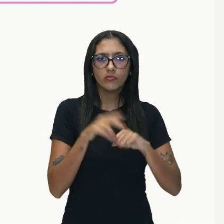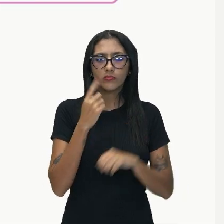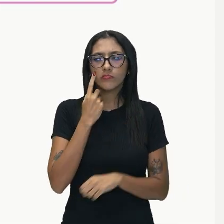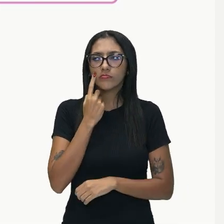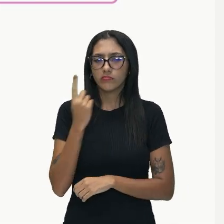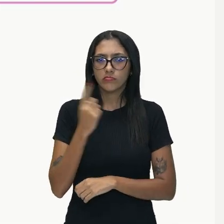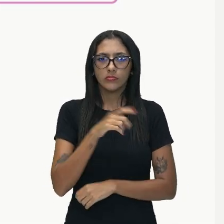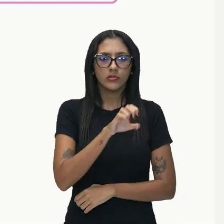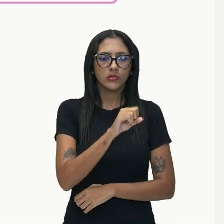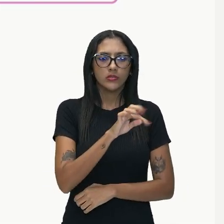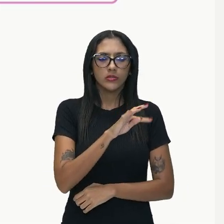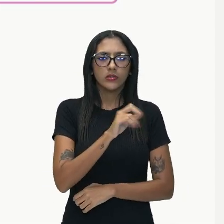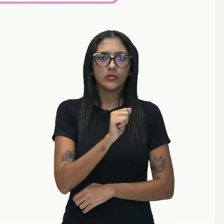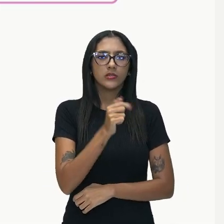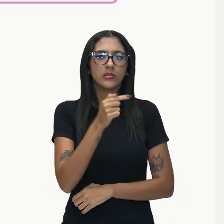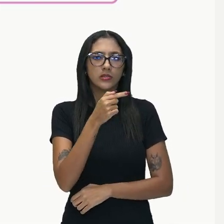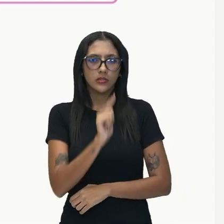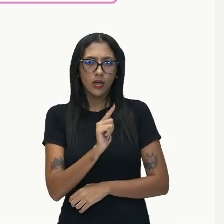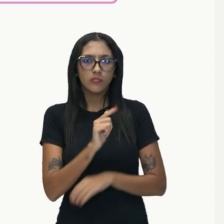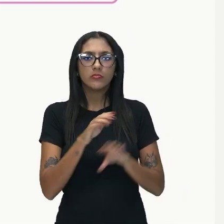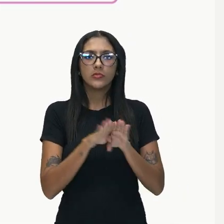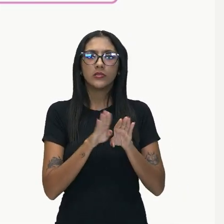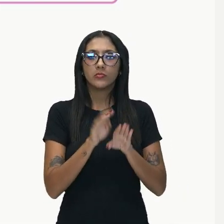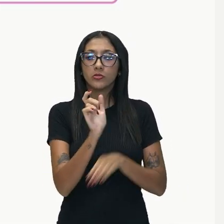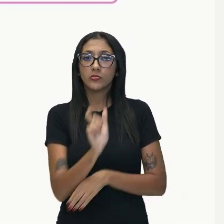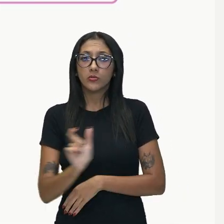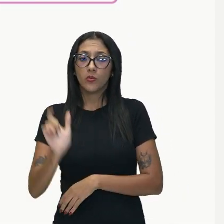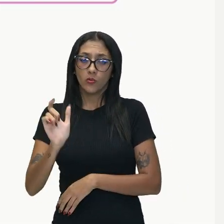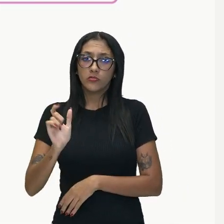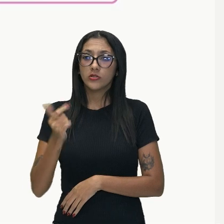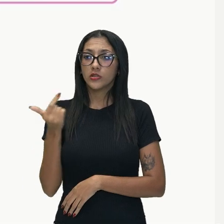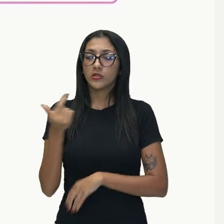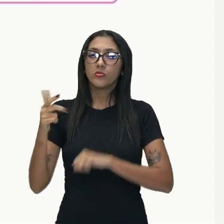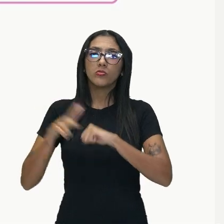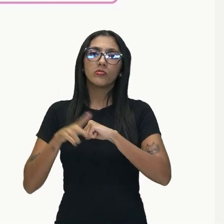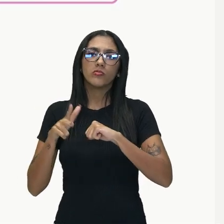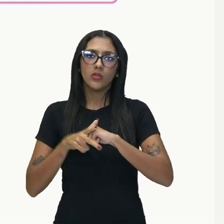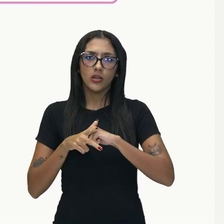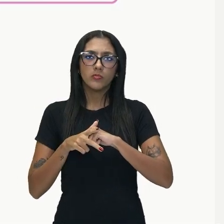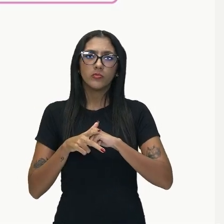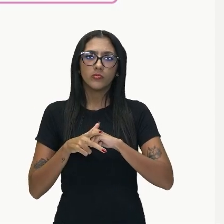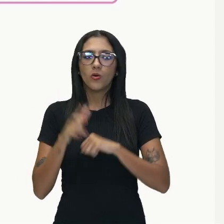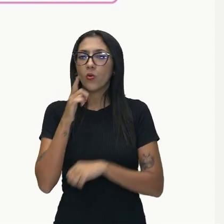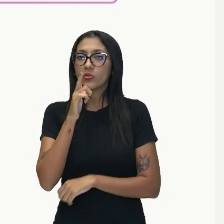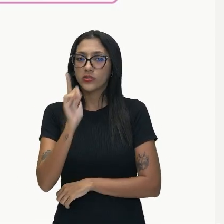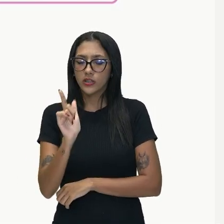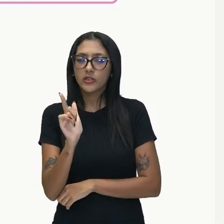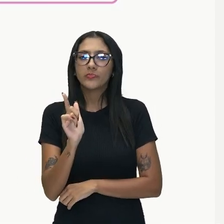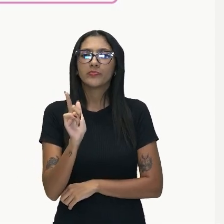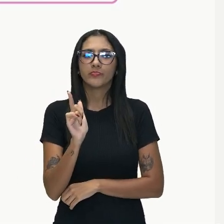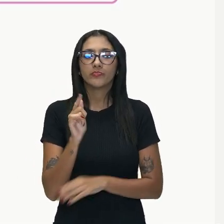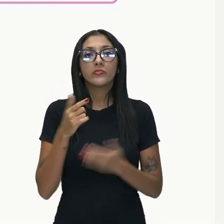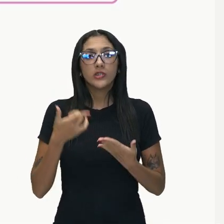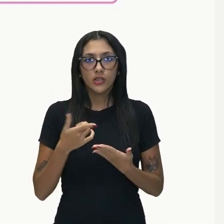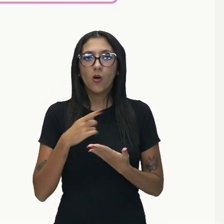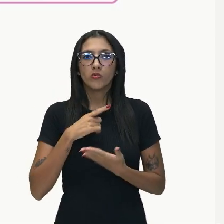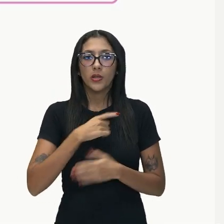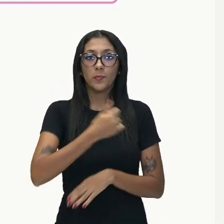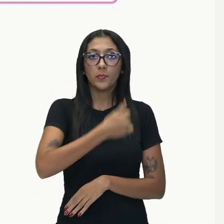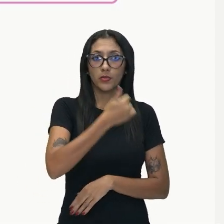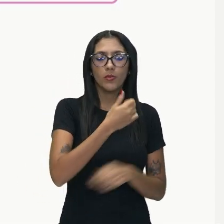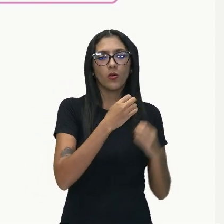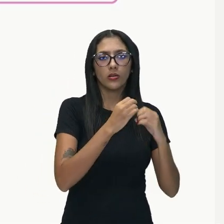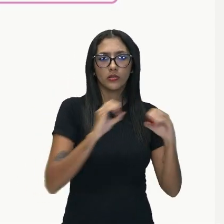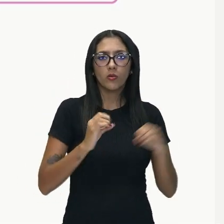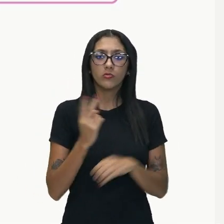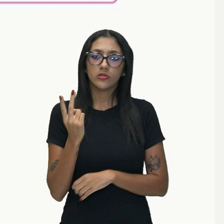estar e o verbo conseguir, certo? Observem que temos duas orações. O limite de